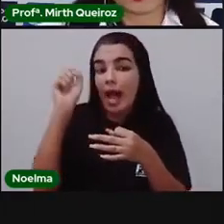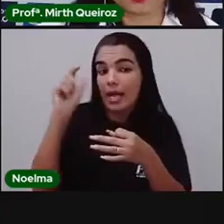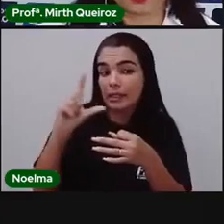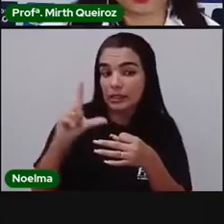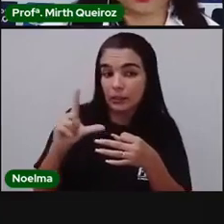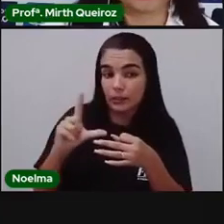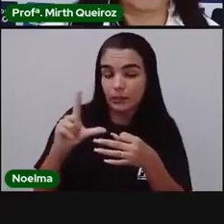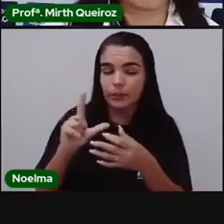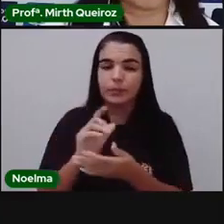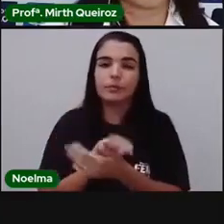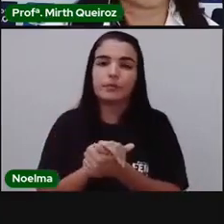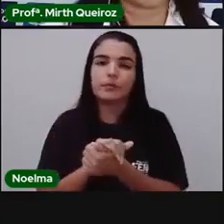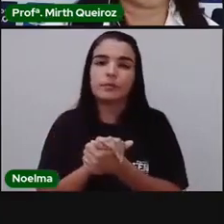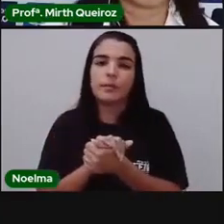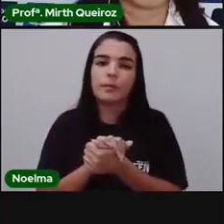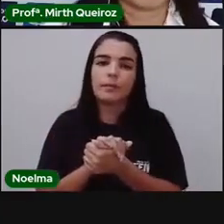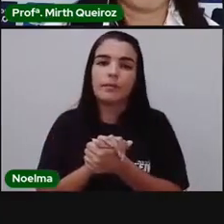azul.